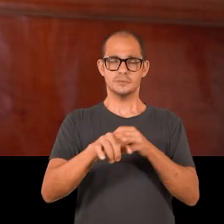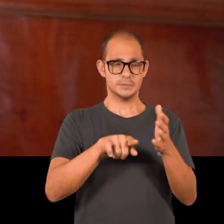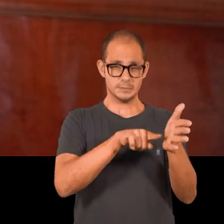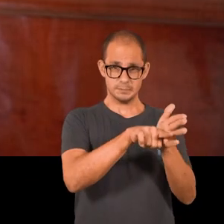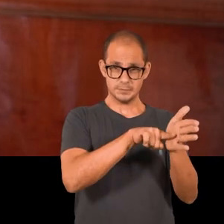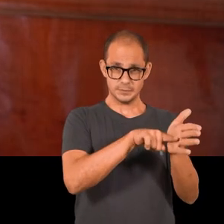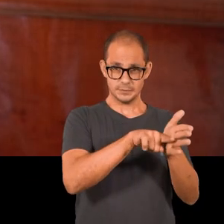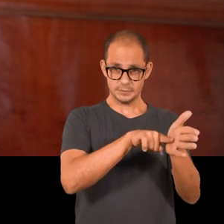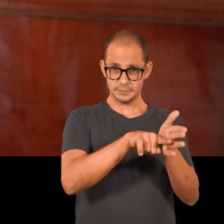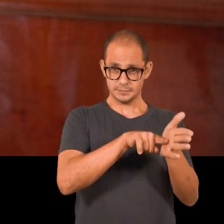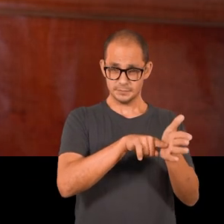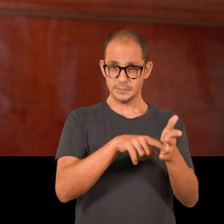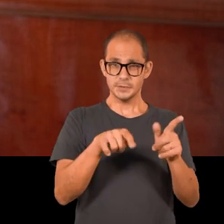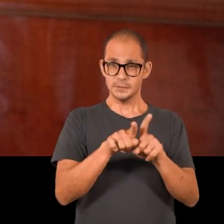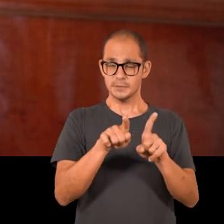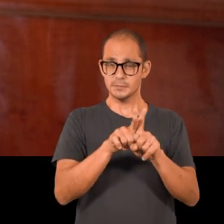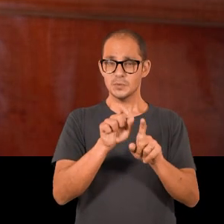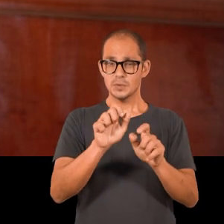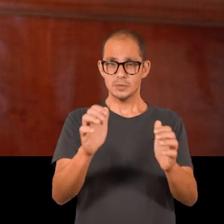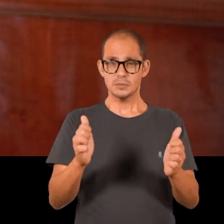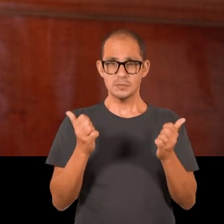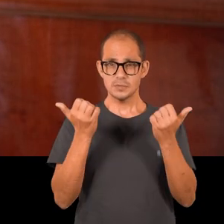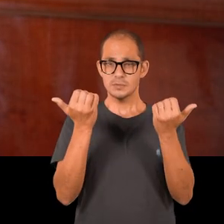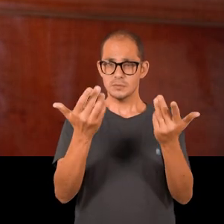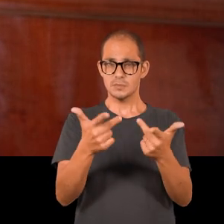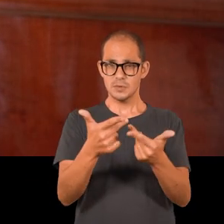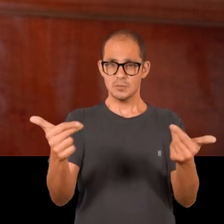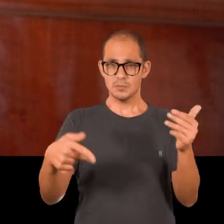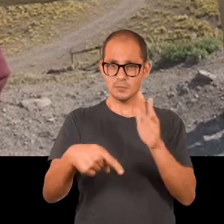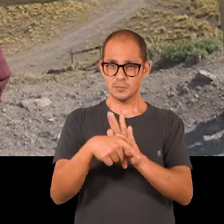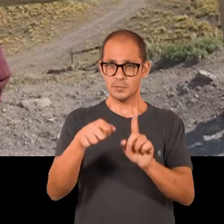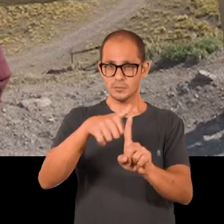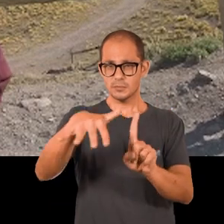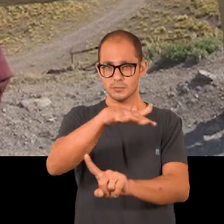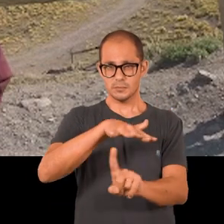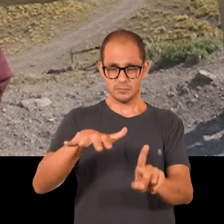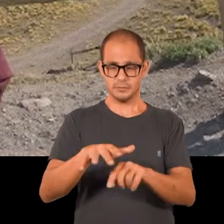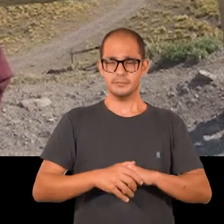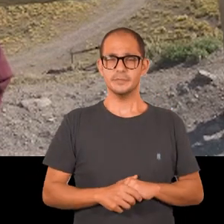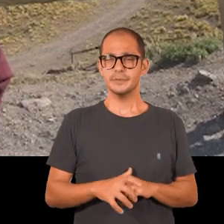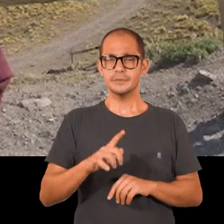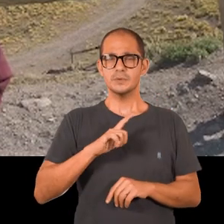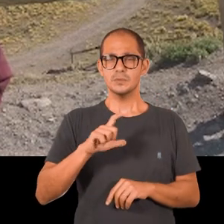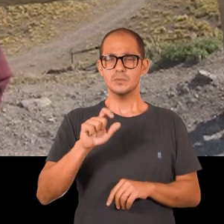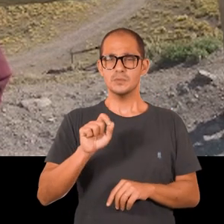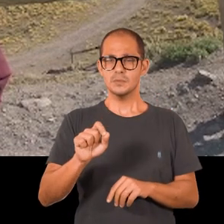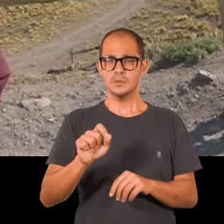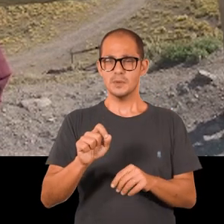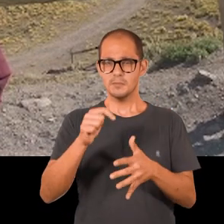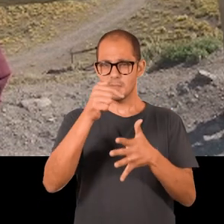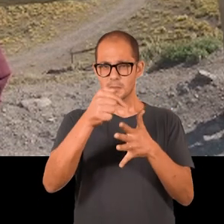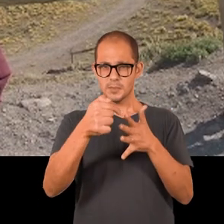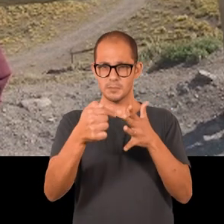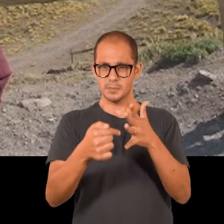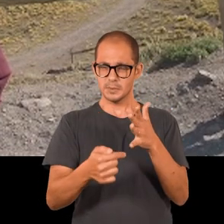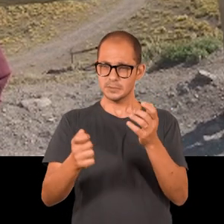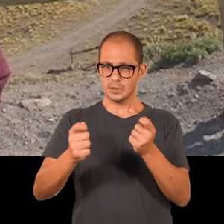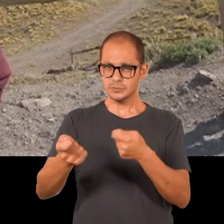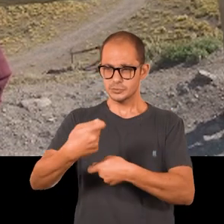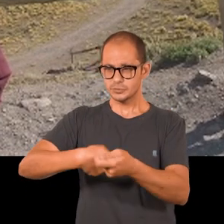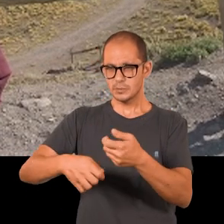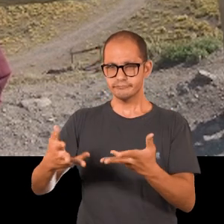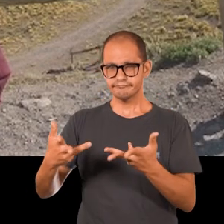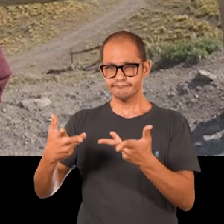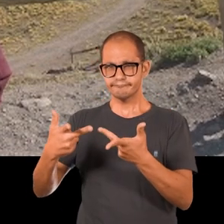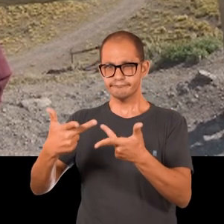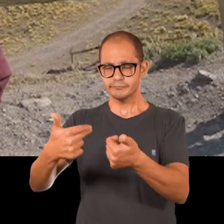de pesquisa e de prestação de serviços à sociedade. Elas têm mecanismos que garantem a eficiência da gestão e